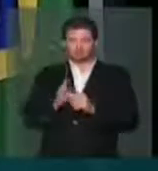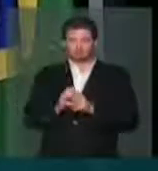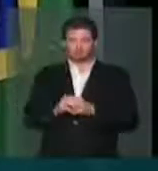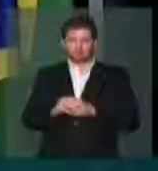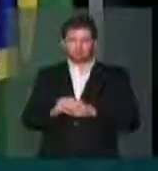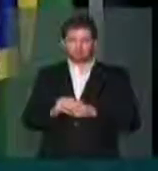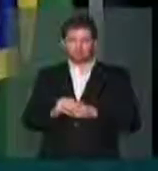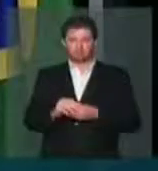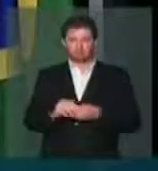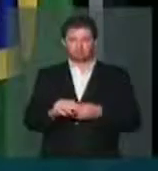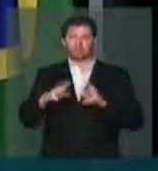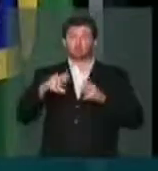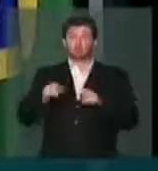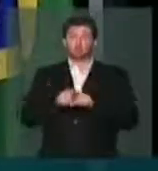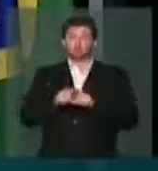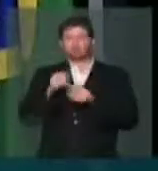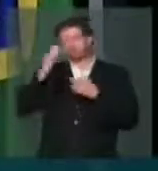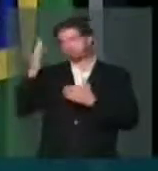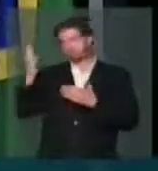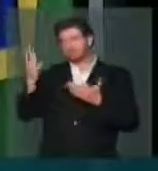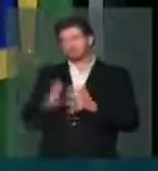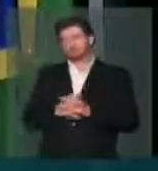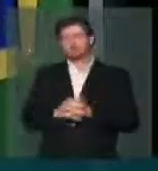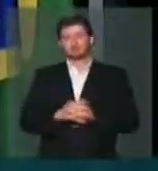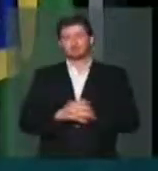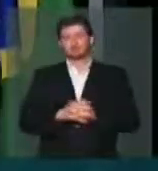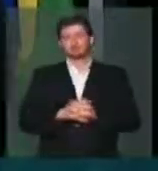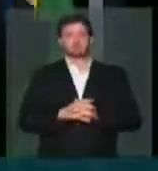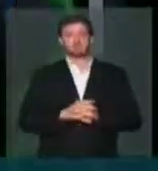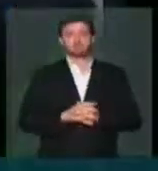e também no mundo. Muito obrigado, presidente.